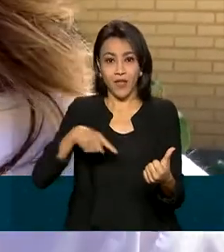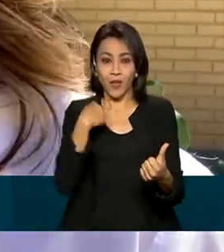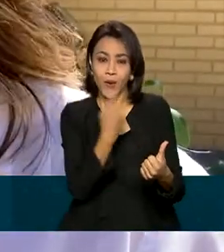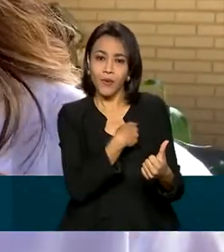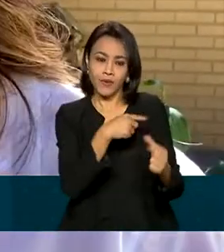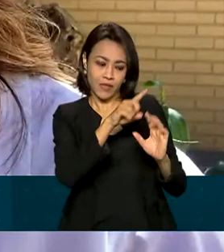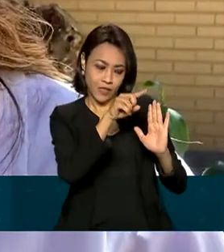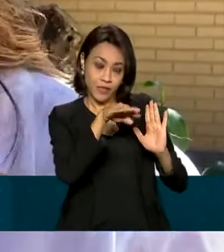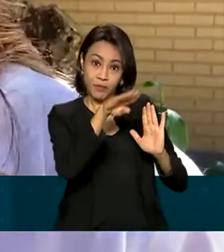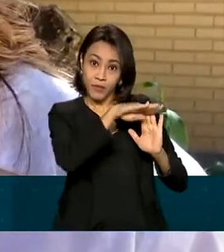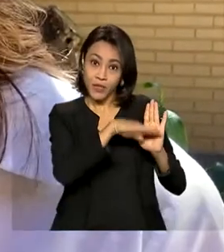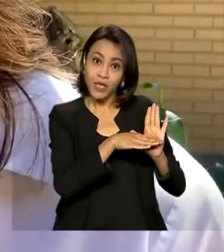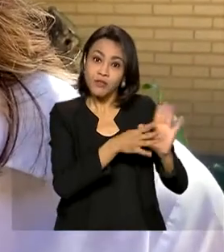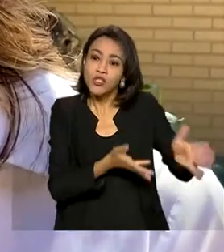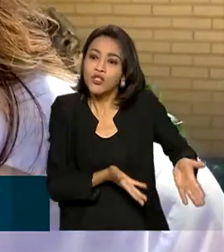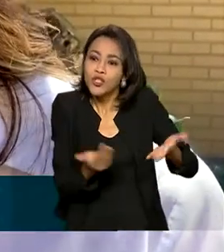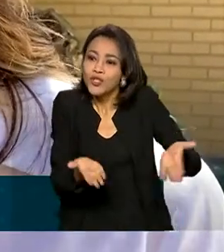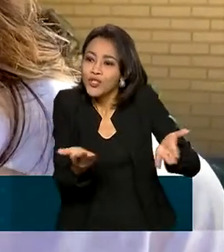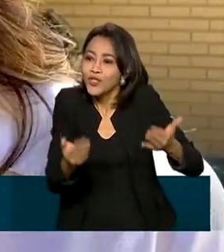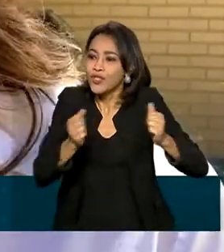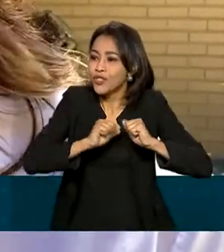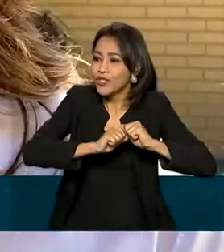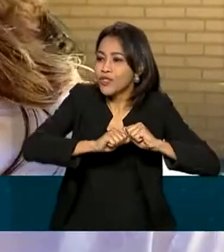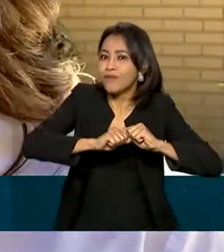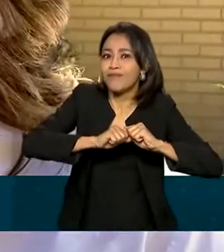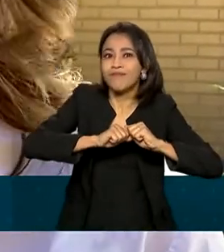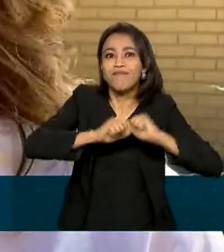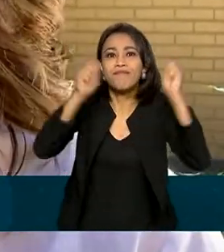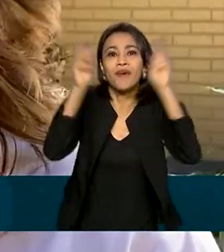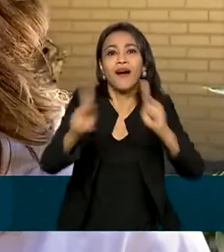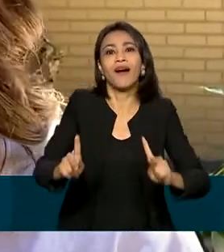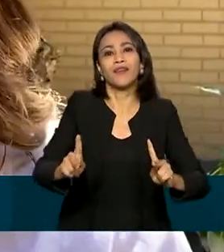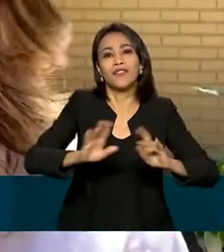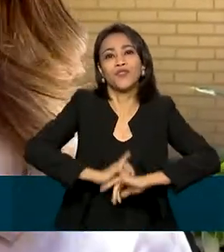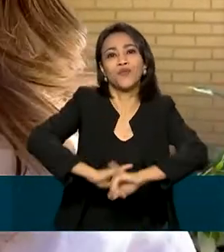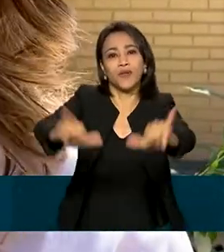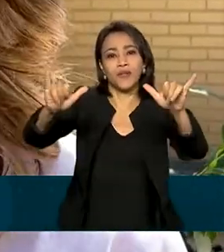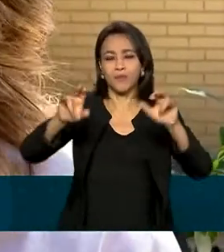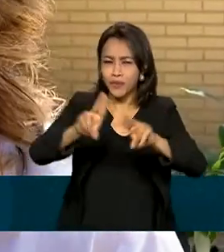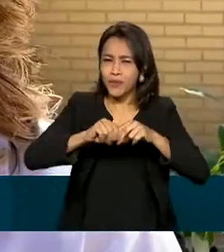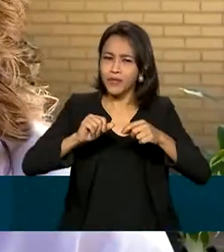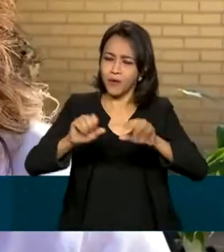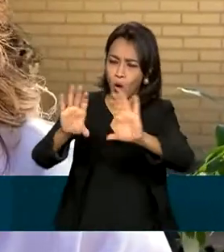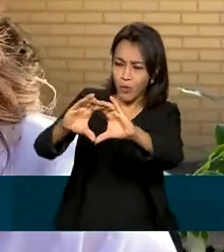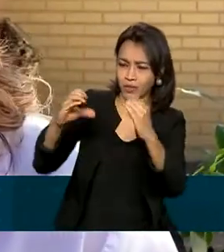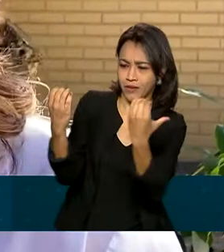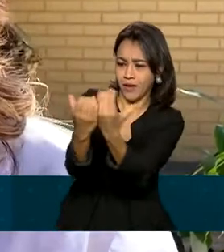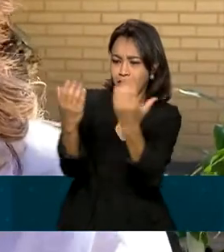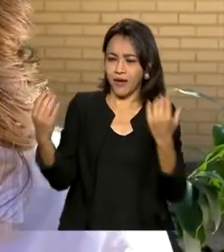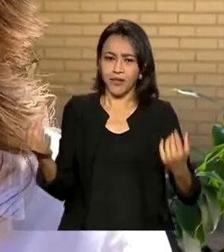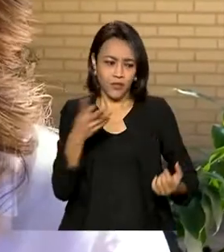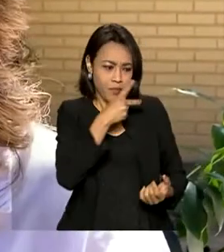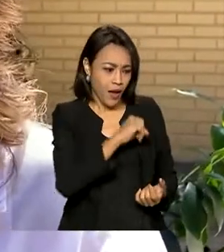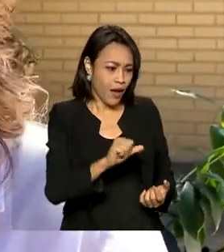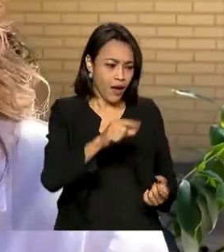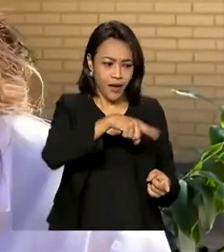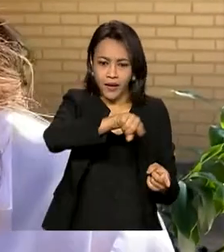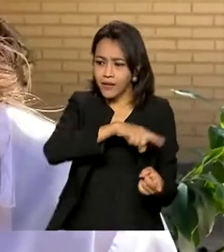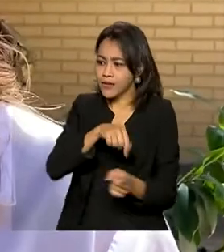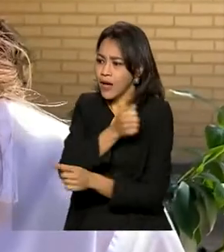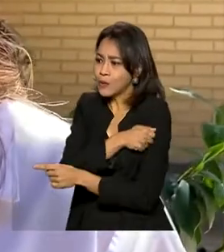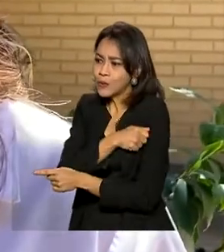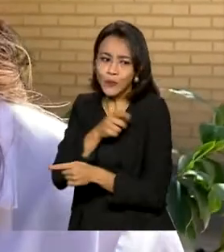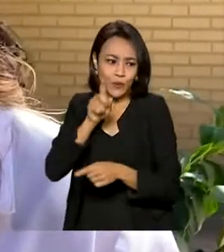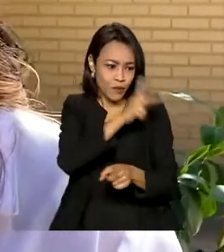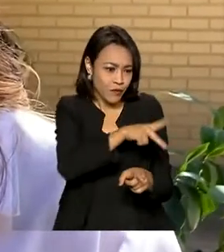incentivando a cultura da paz. E com isso a gente cria uma conexão entre a comunidade, entre os pais, os alunos, os